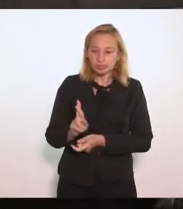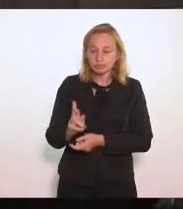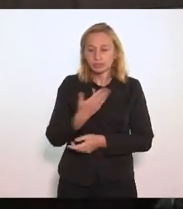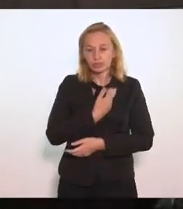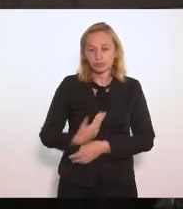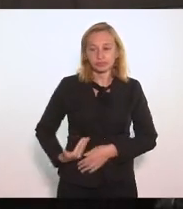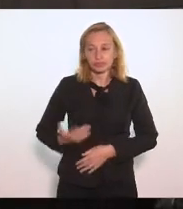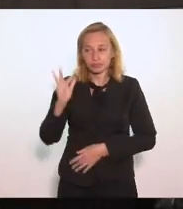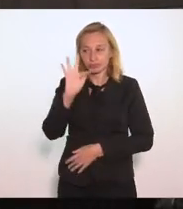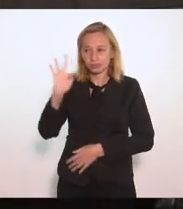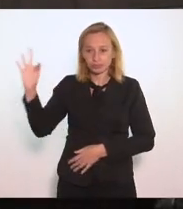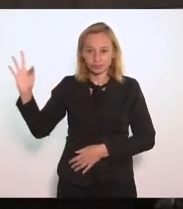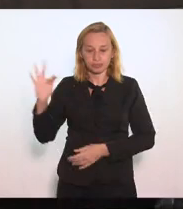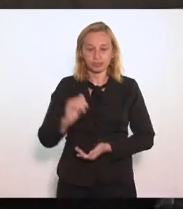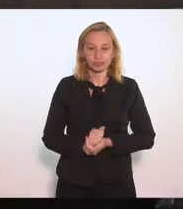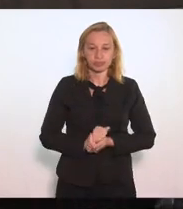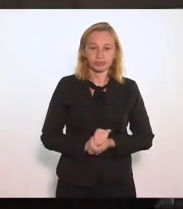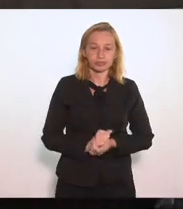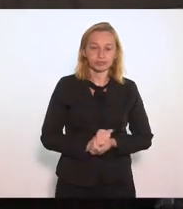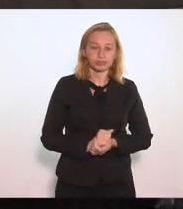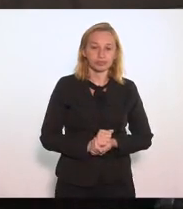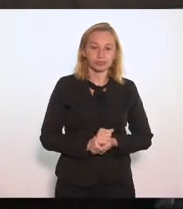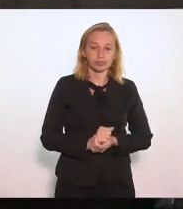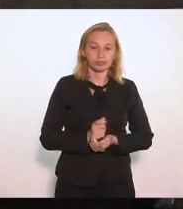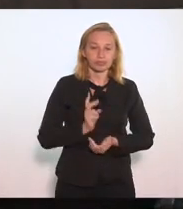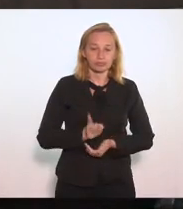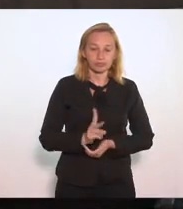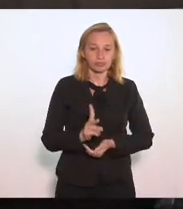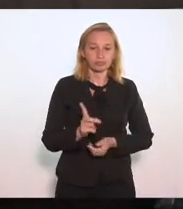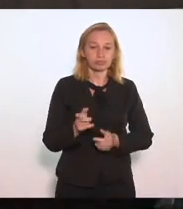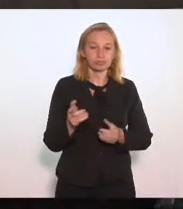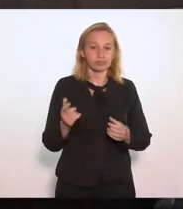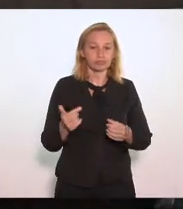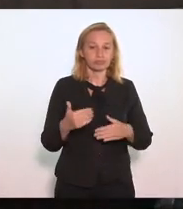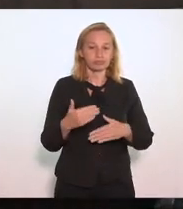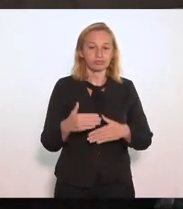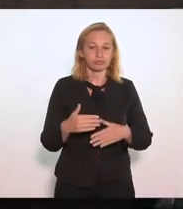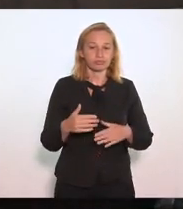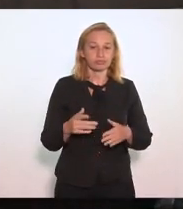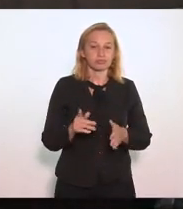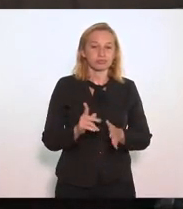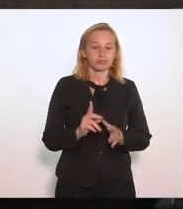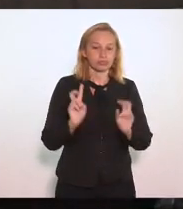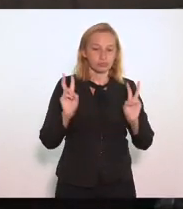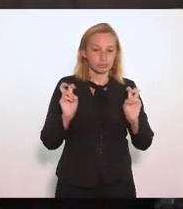A respeito Da condução Desse processo Digo isso